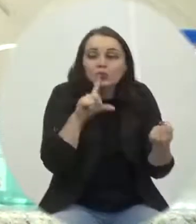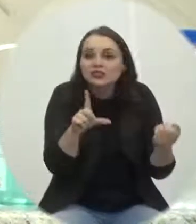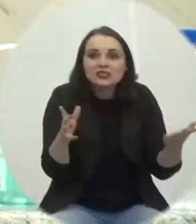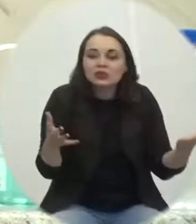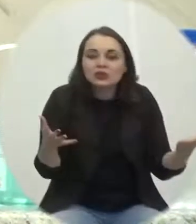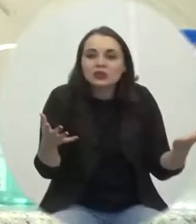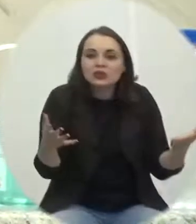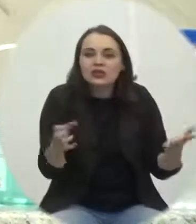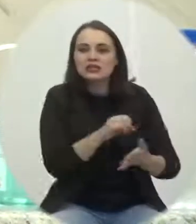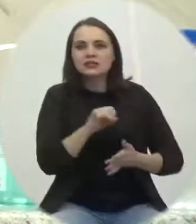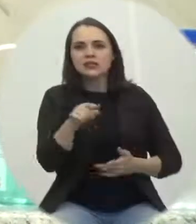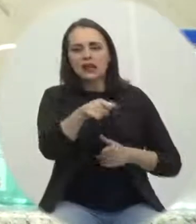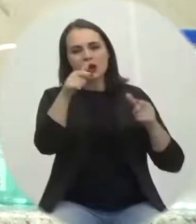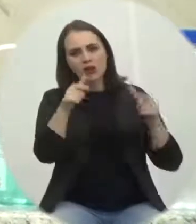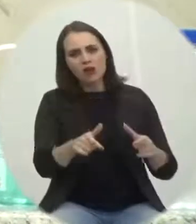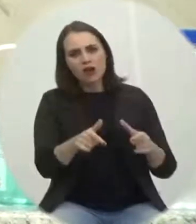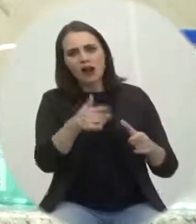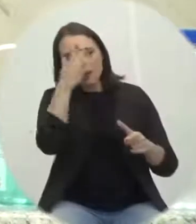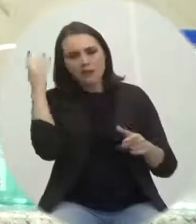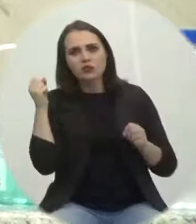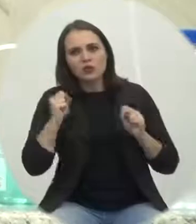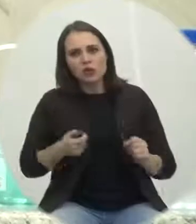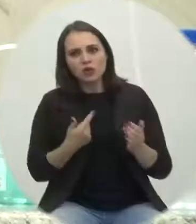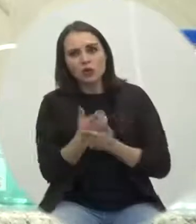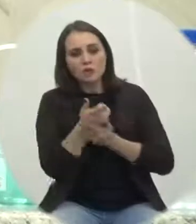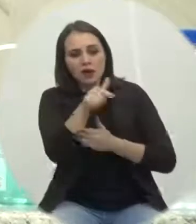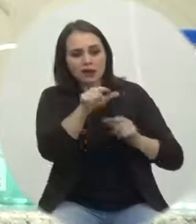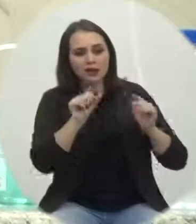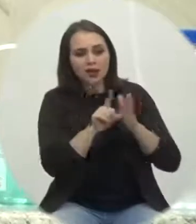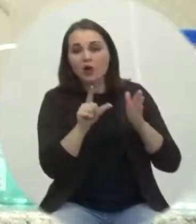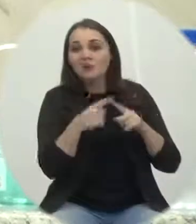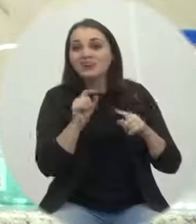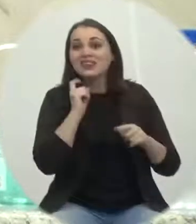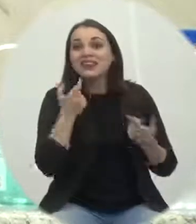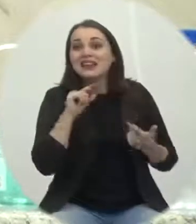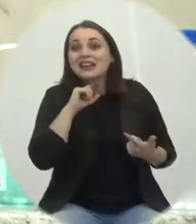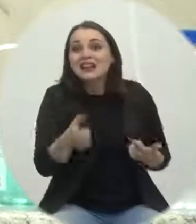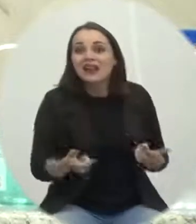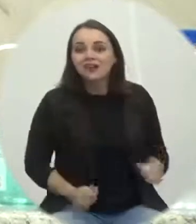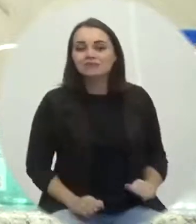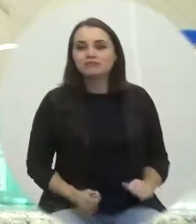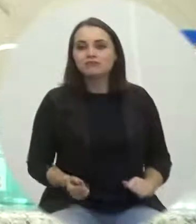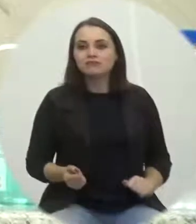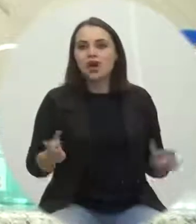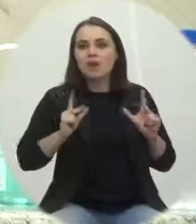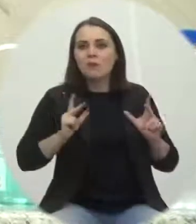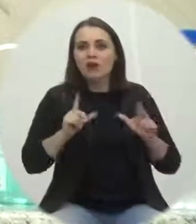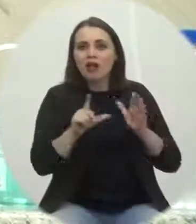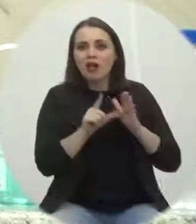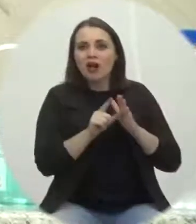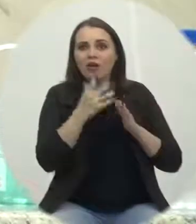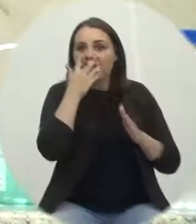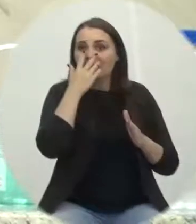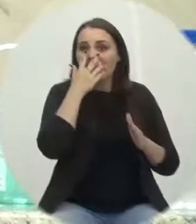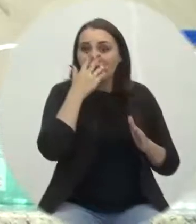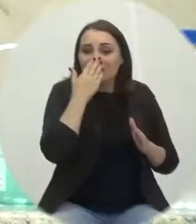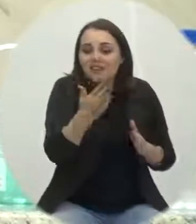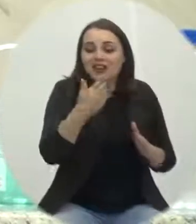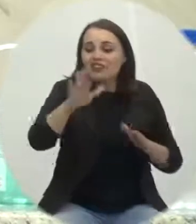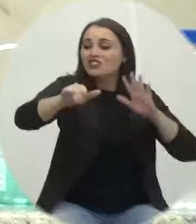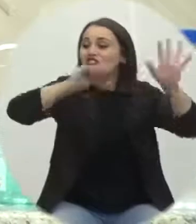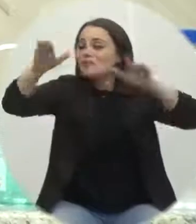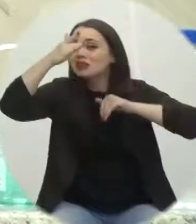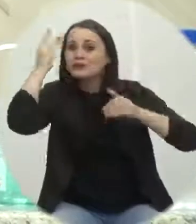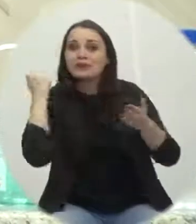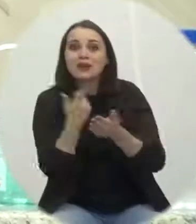Se é um local que o pessoal pode ir no comércio, porque não tem ninguém, o dono da loja está na frente da loja chamando cliente para dentro da loja.